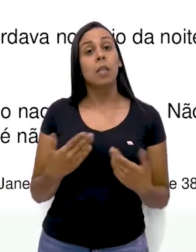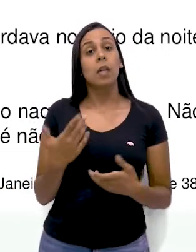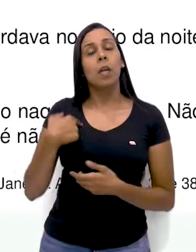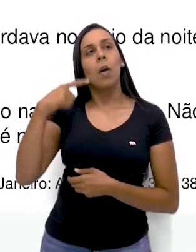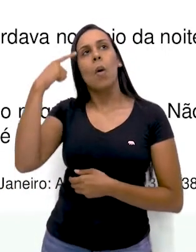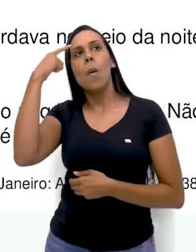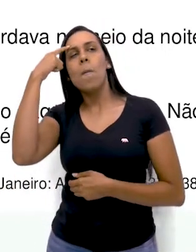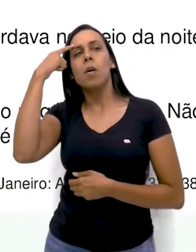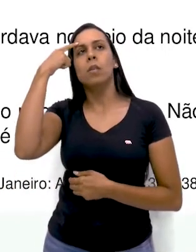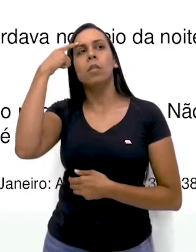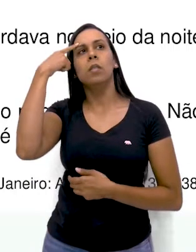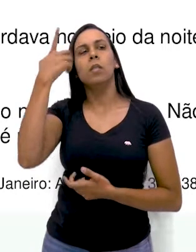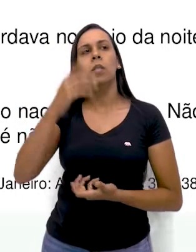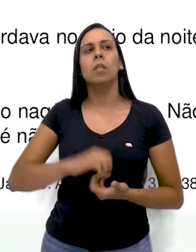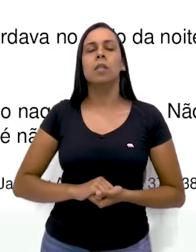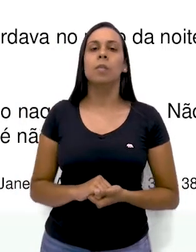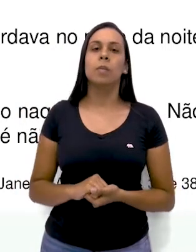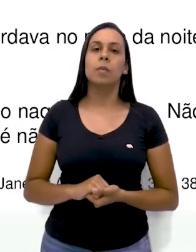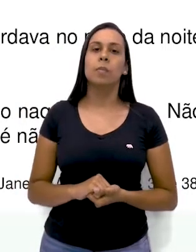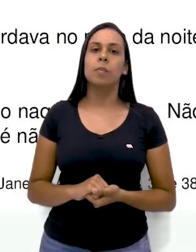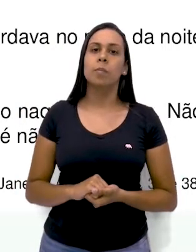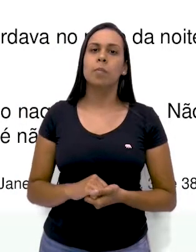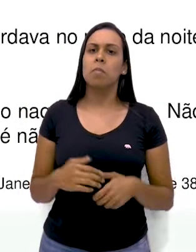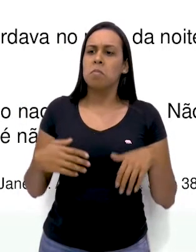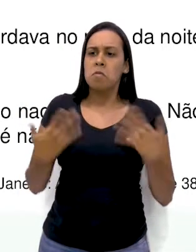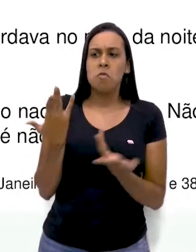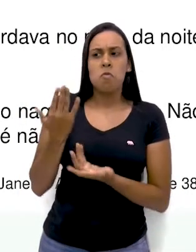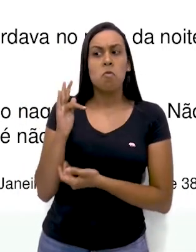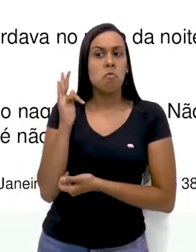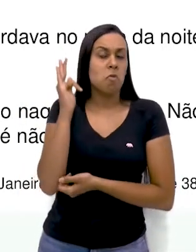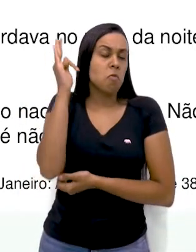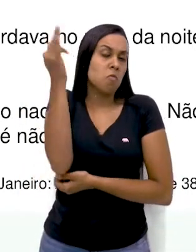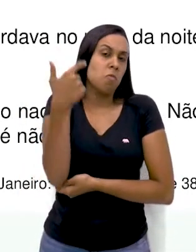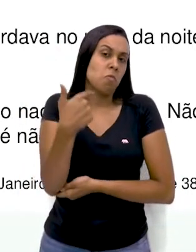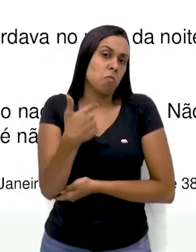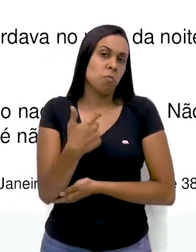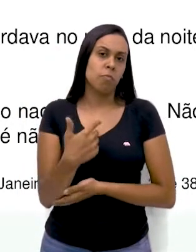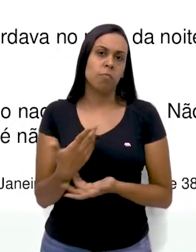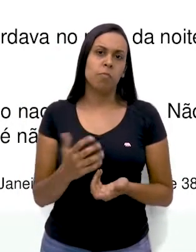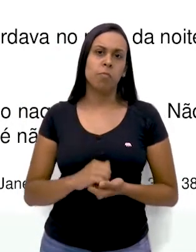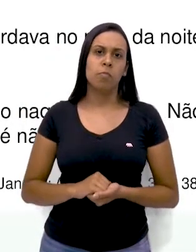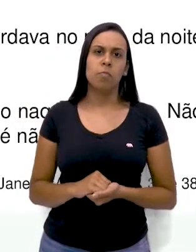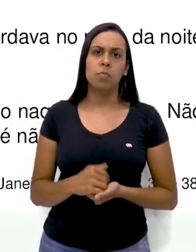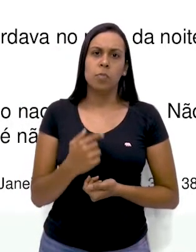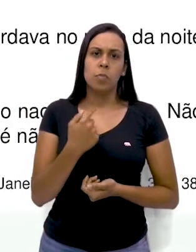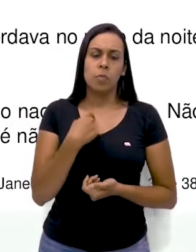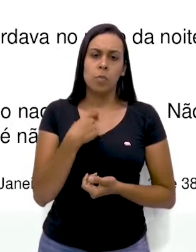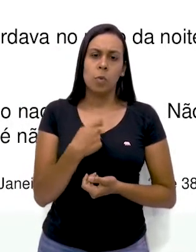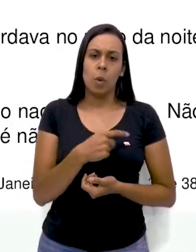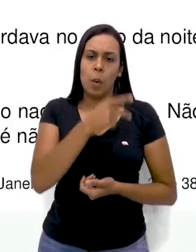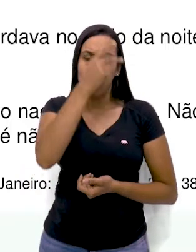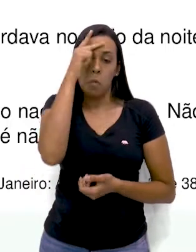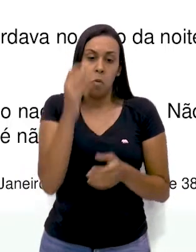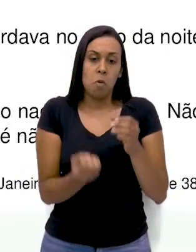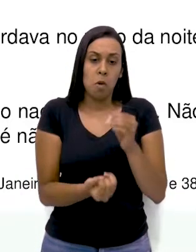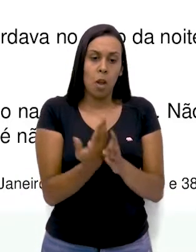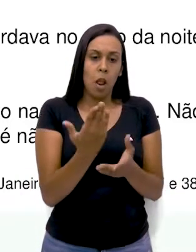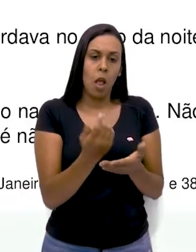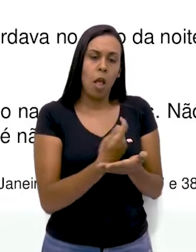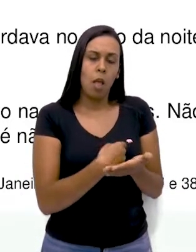pensando uma vez que outra, quem sabe um dia eu vou ser escritora.